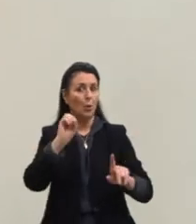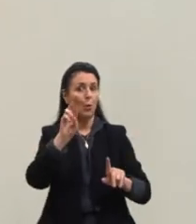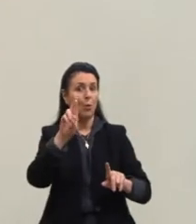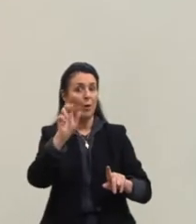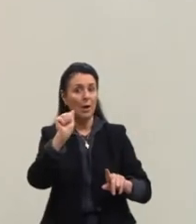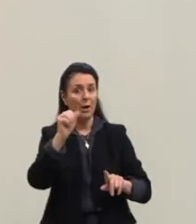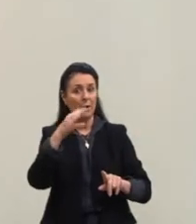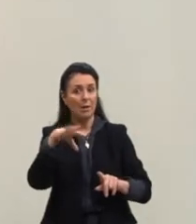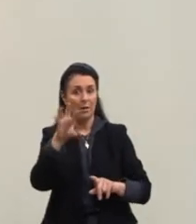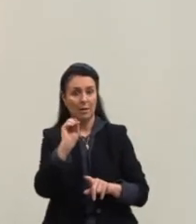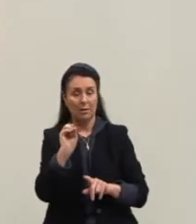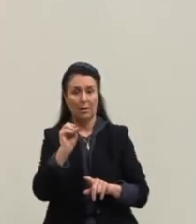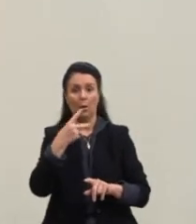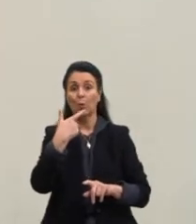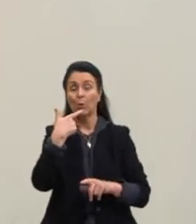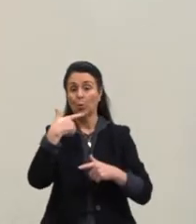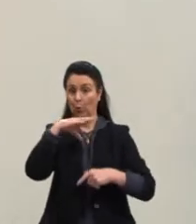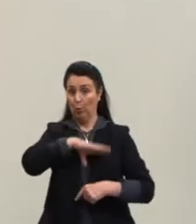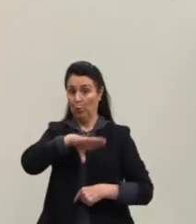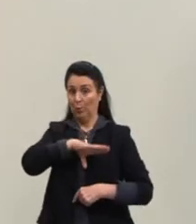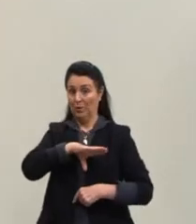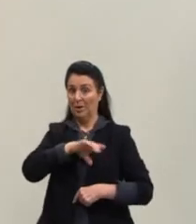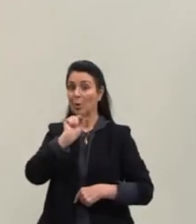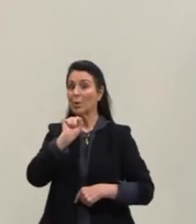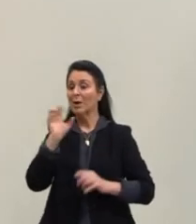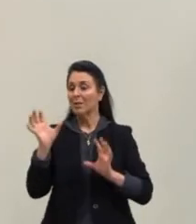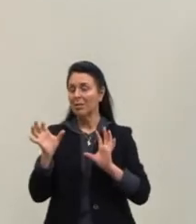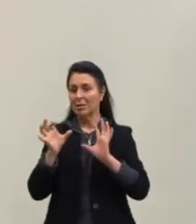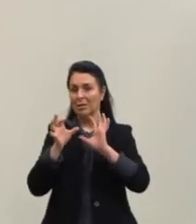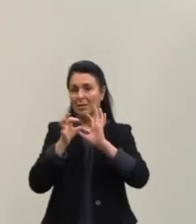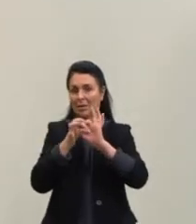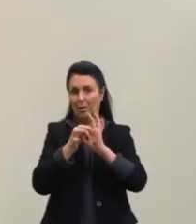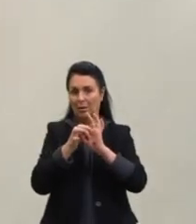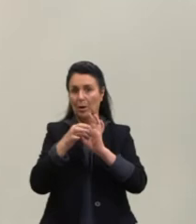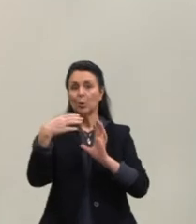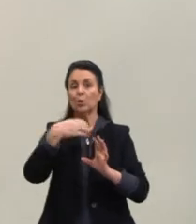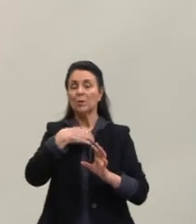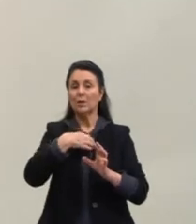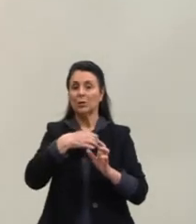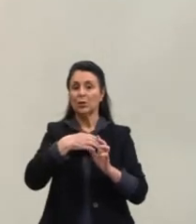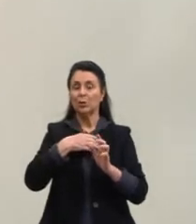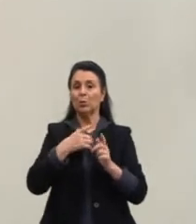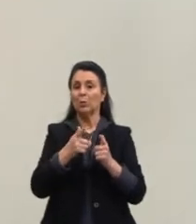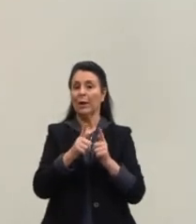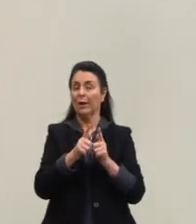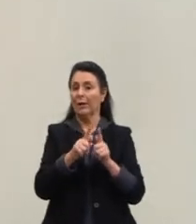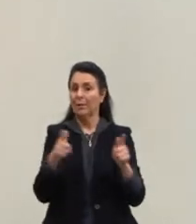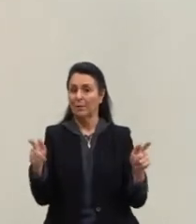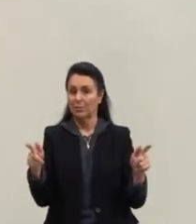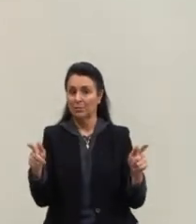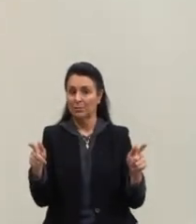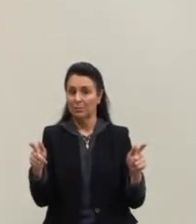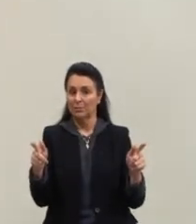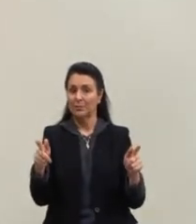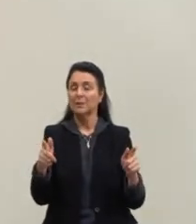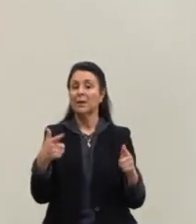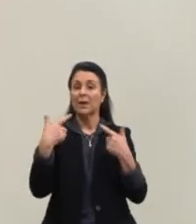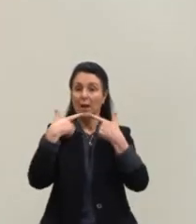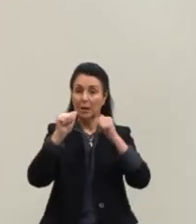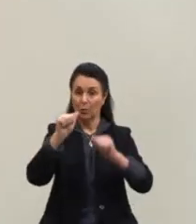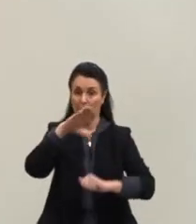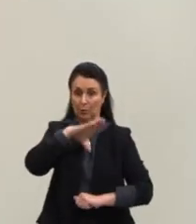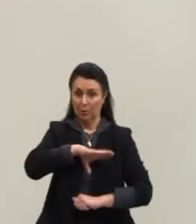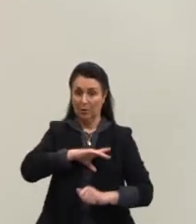portuguesa, é a oração ligada no sentido gramatical da língua portuguesa. Certo? Então, quando uma